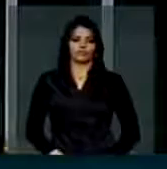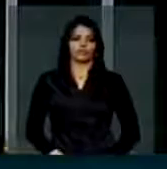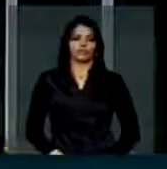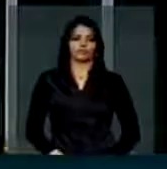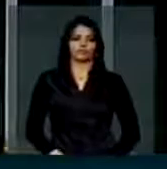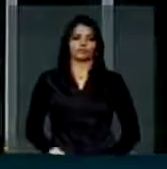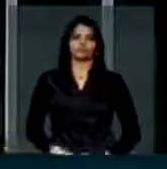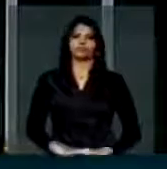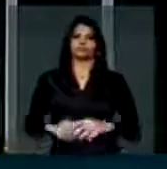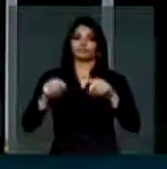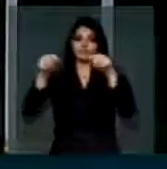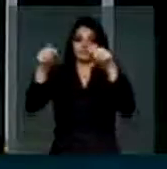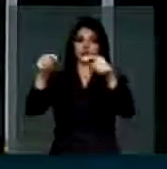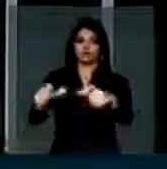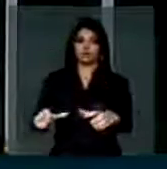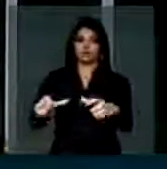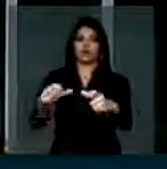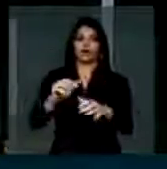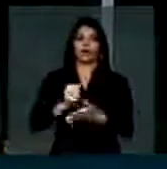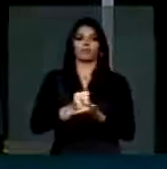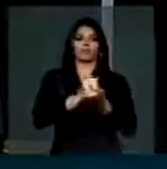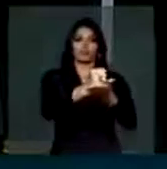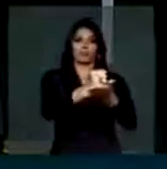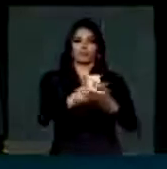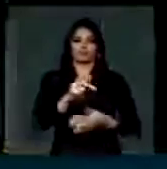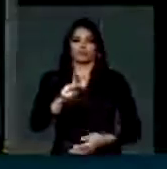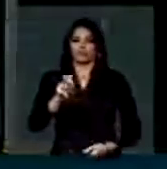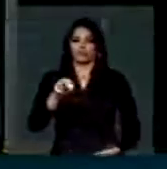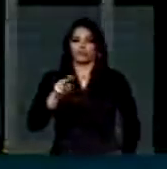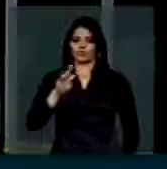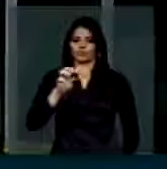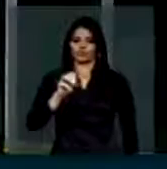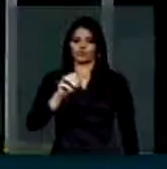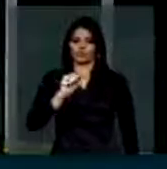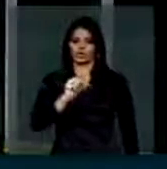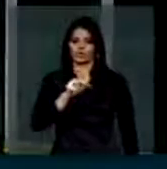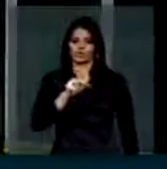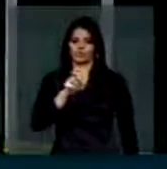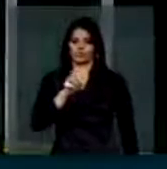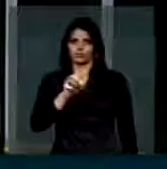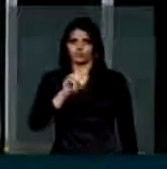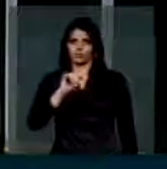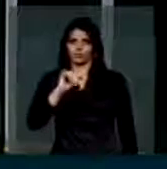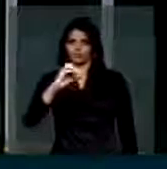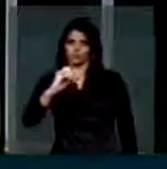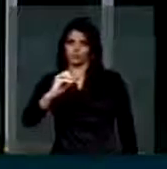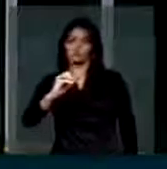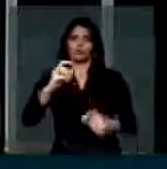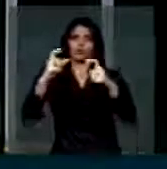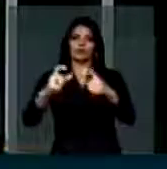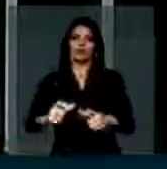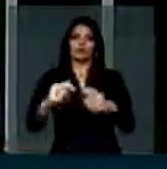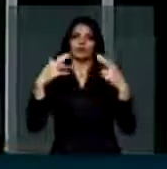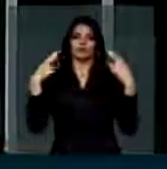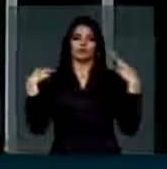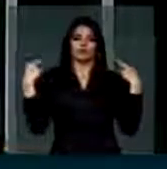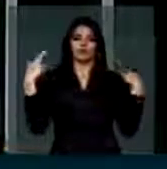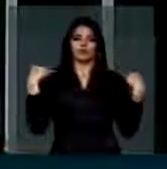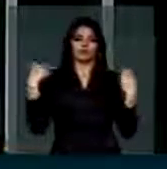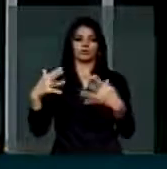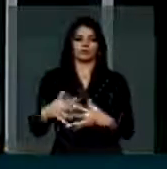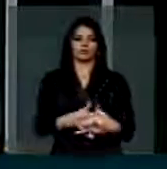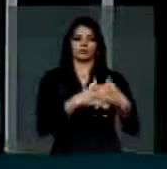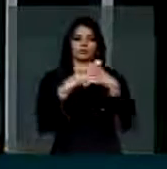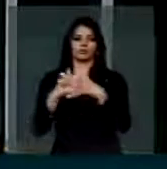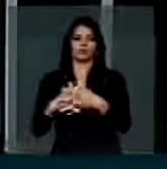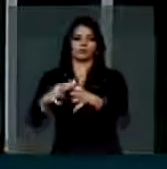determinando o ponto de apoio, locais para que o caminhoneiro pare, para descansar essa meia